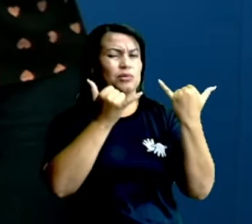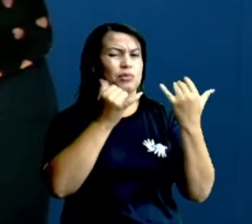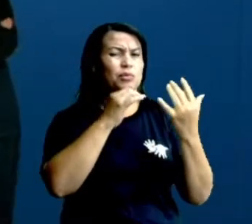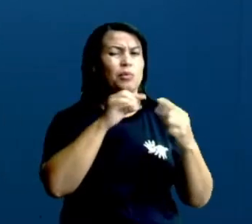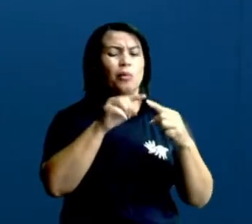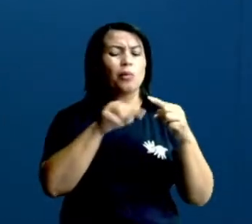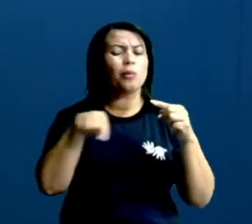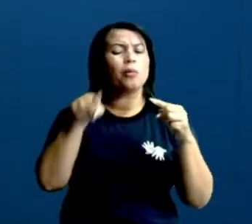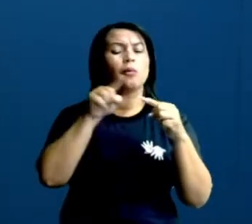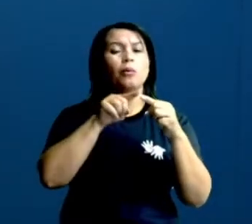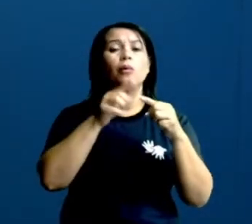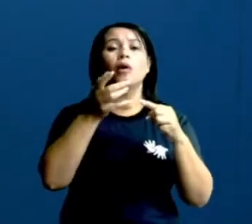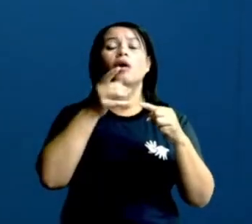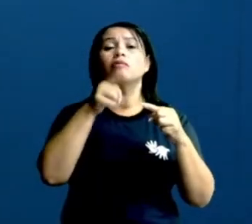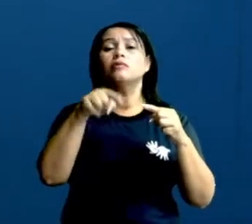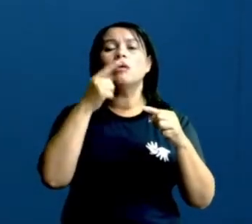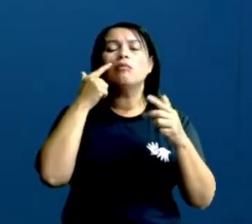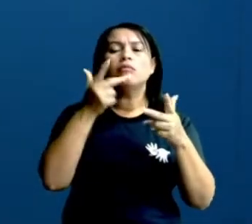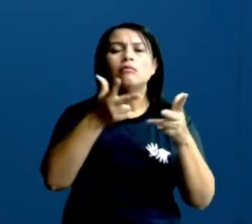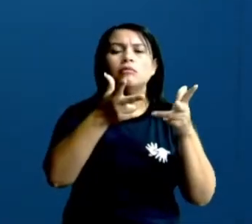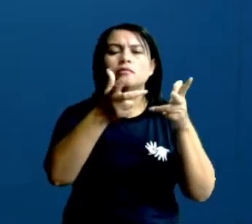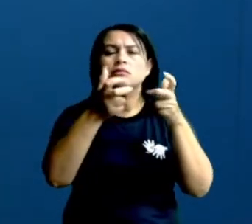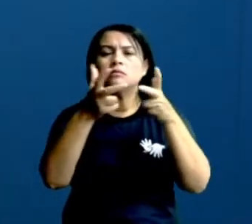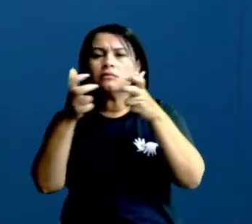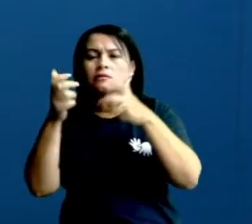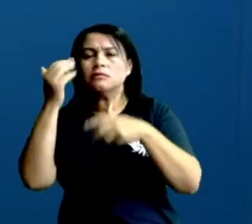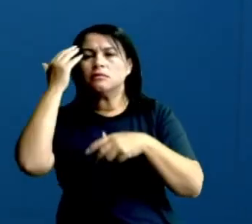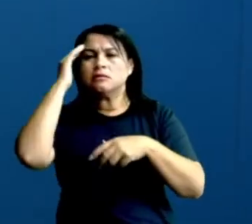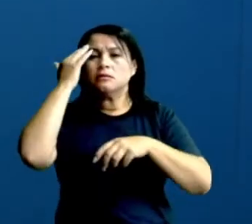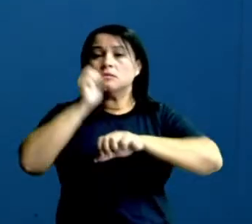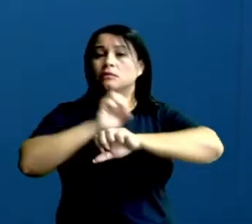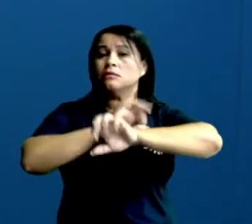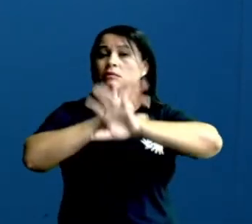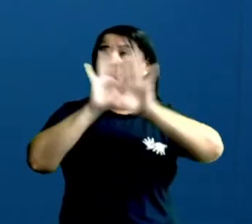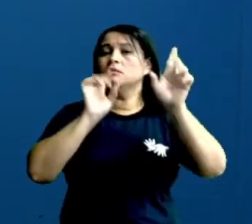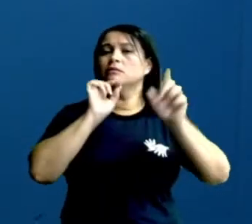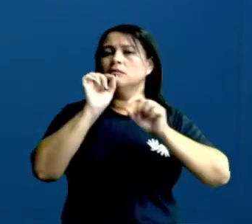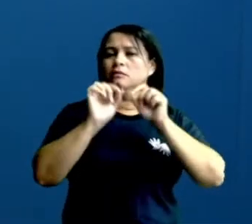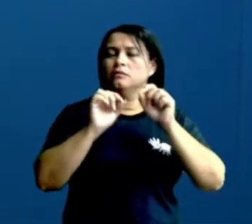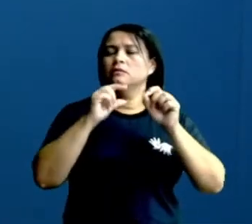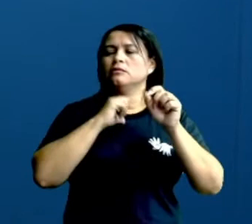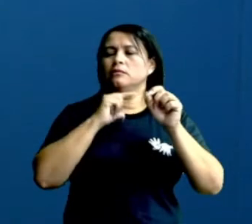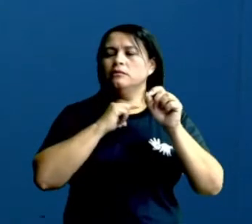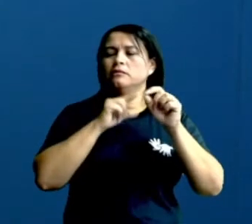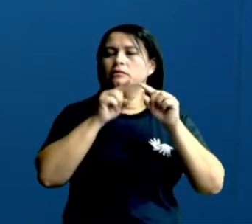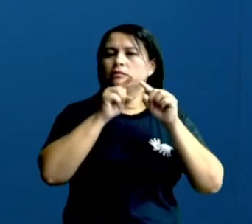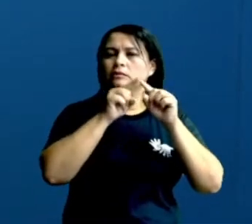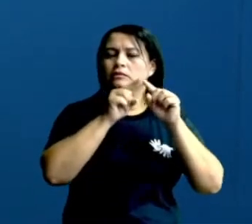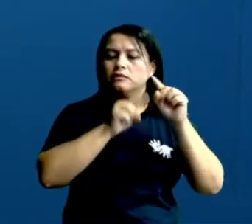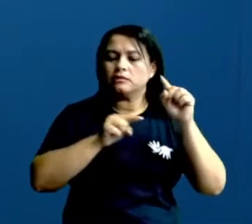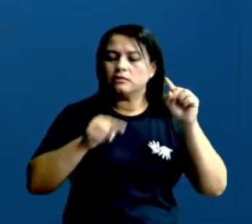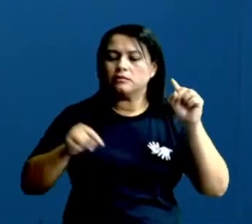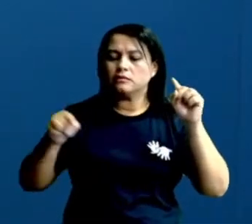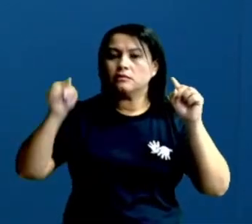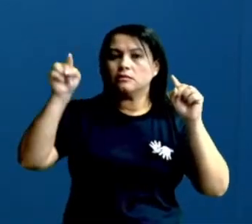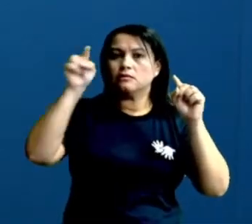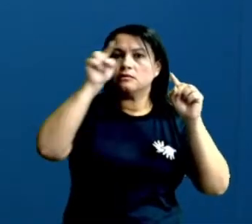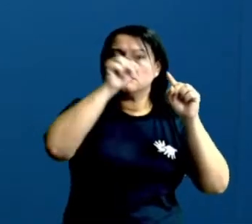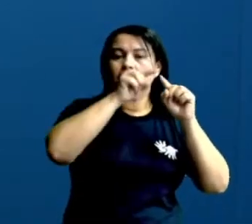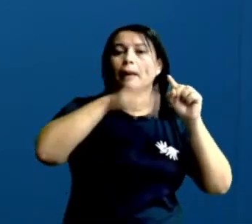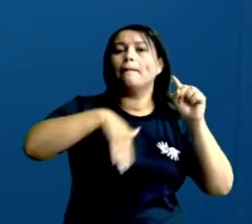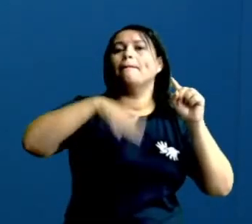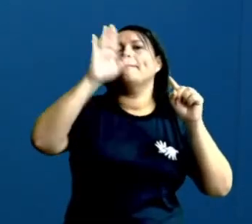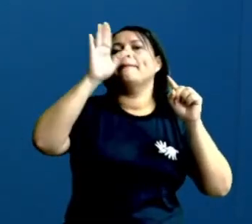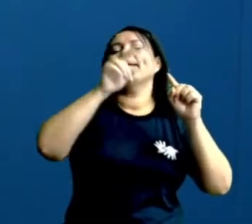Quero que vocês observem e entendem o seguinte. Quantos mais lados ela tiver, mais a forma circular